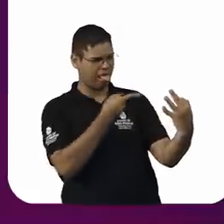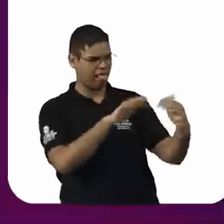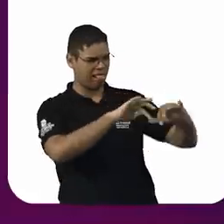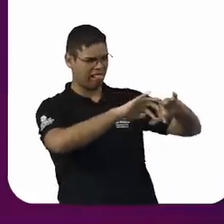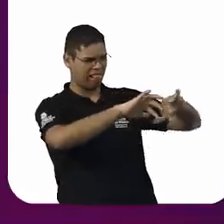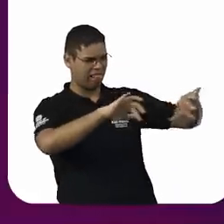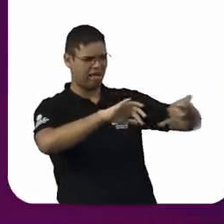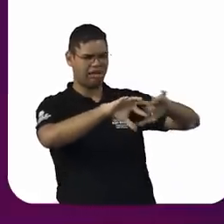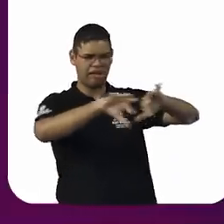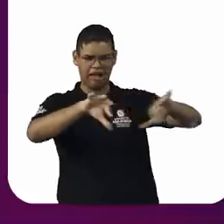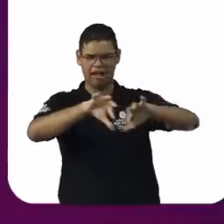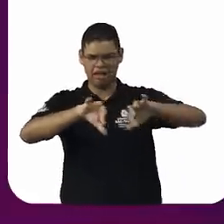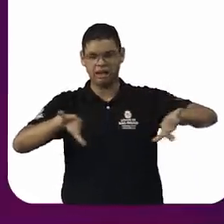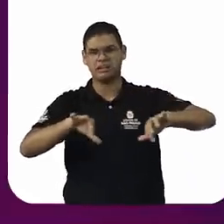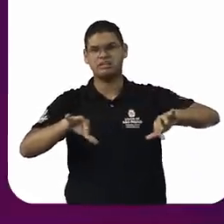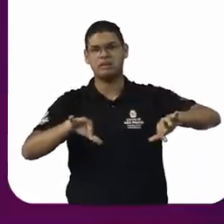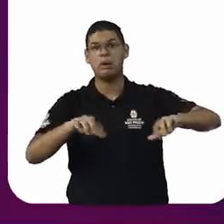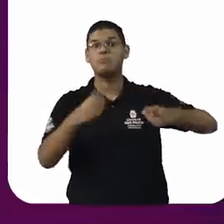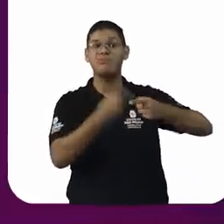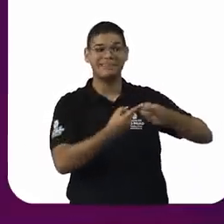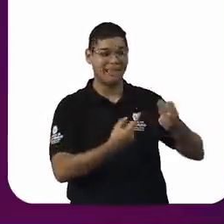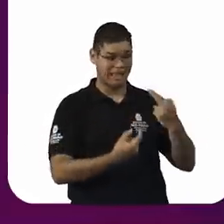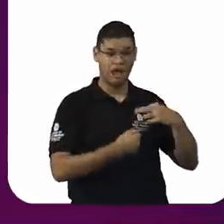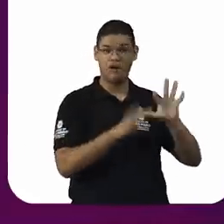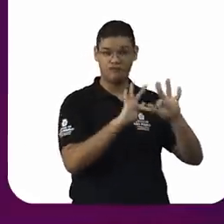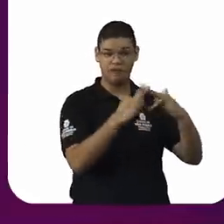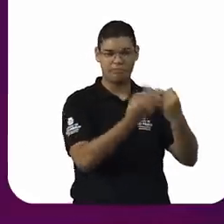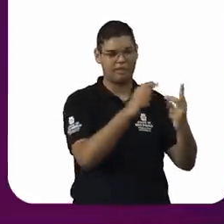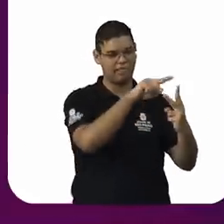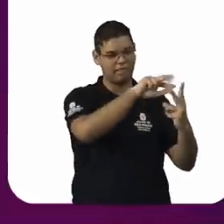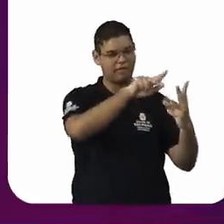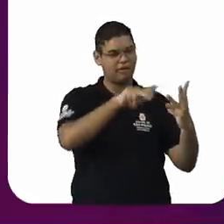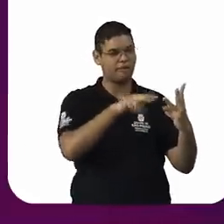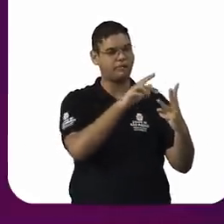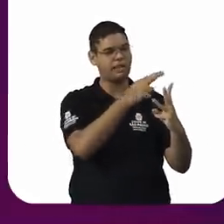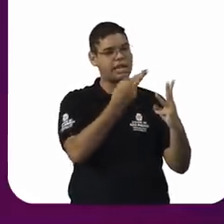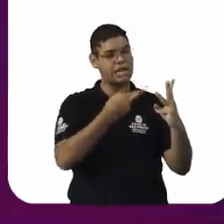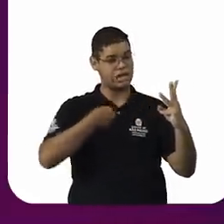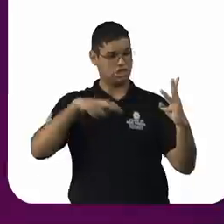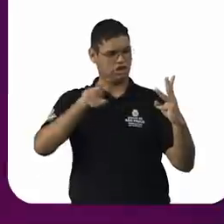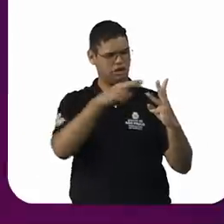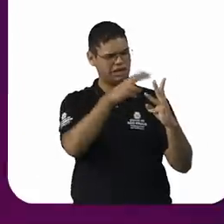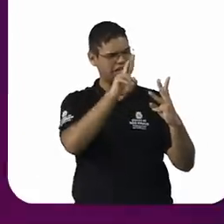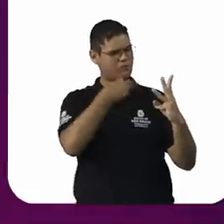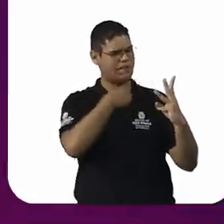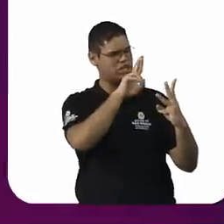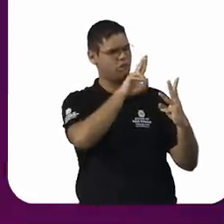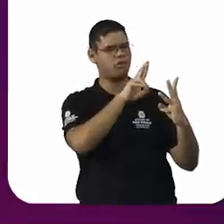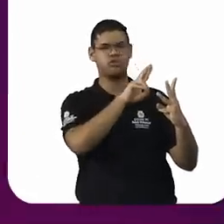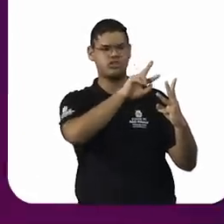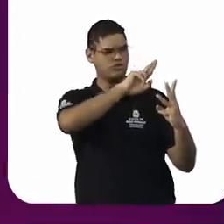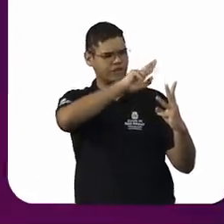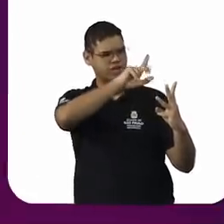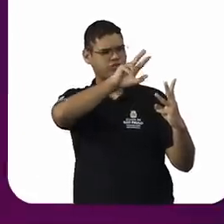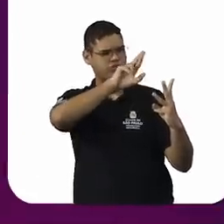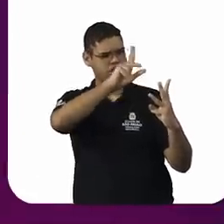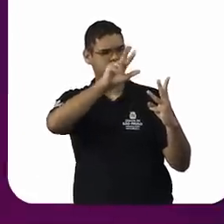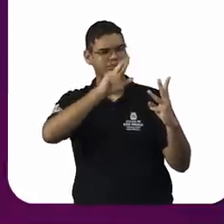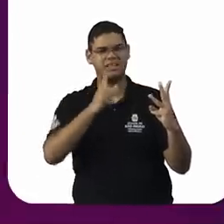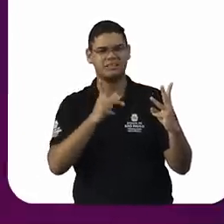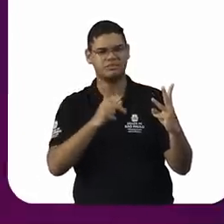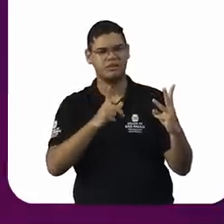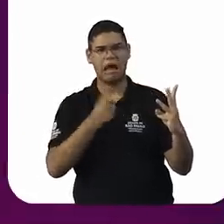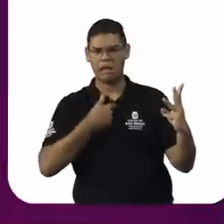de religiões diferentes dentro da mesma casa. O meu papel não é fomentar o ódio.